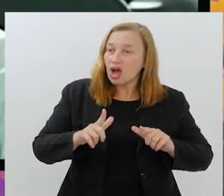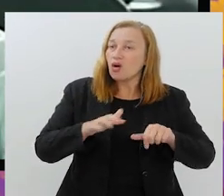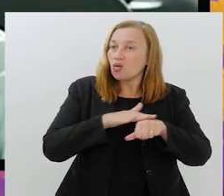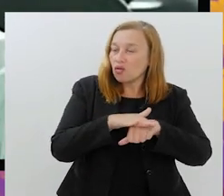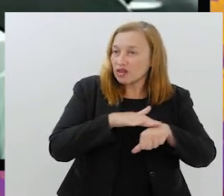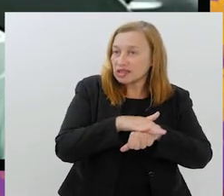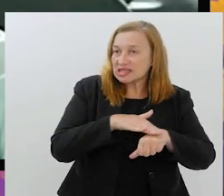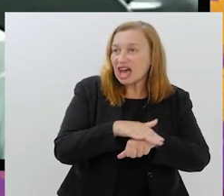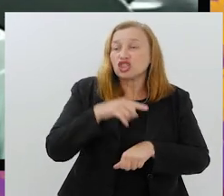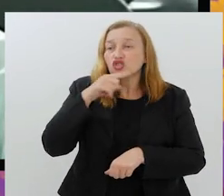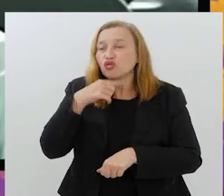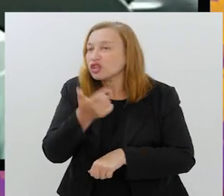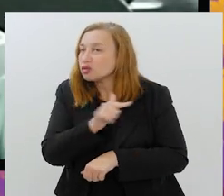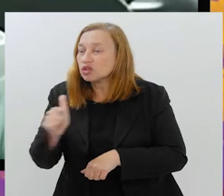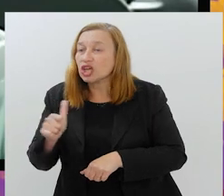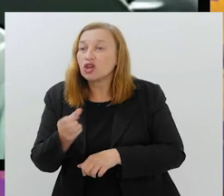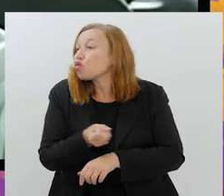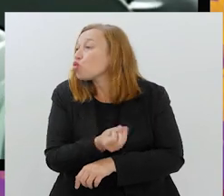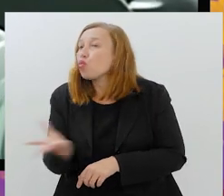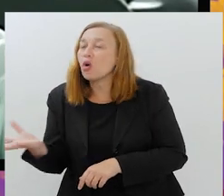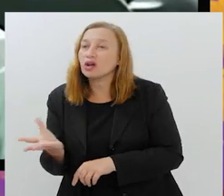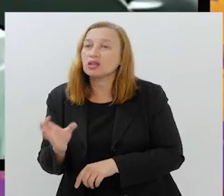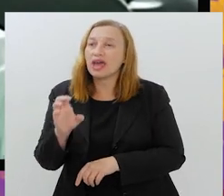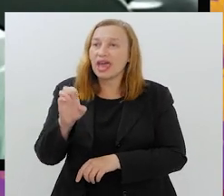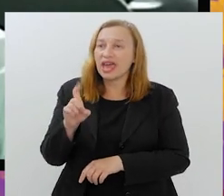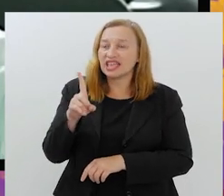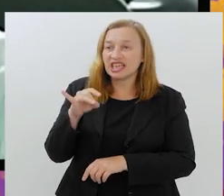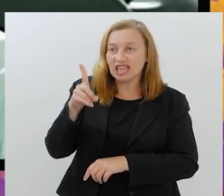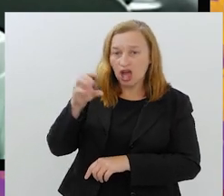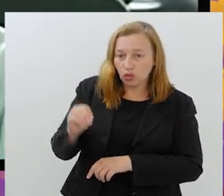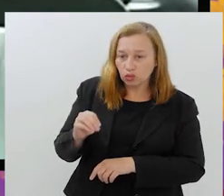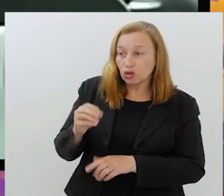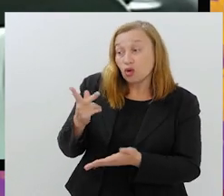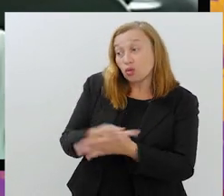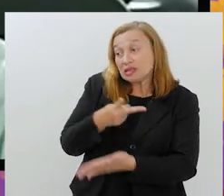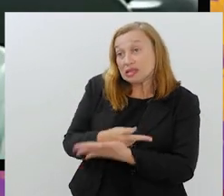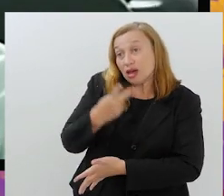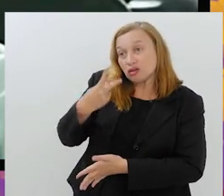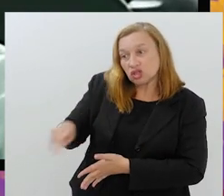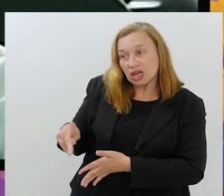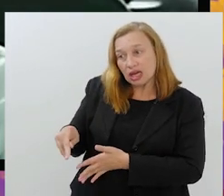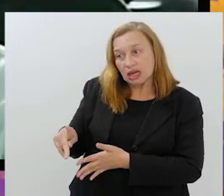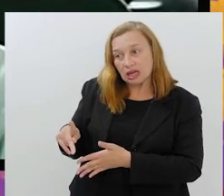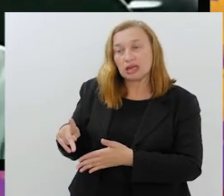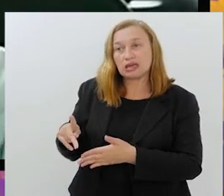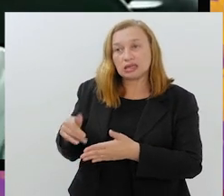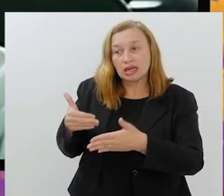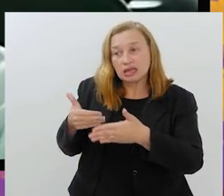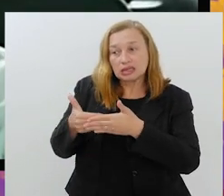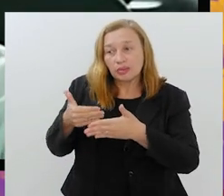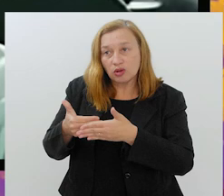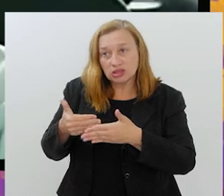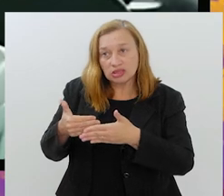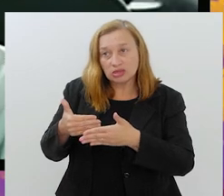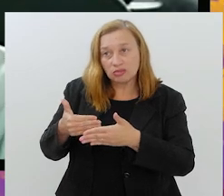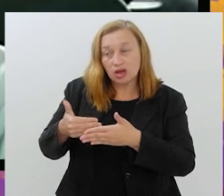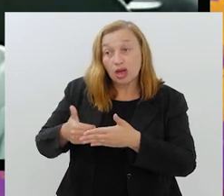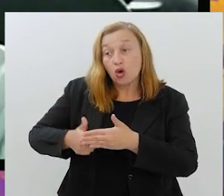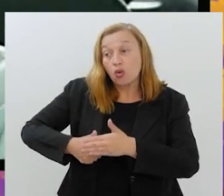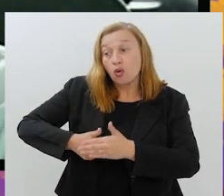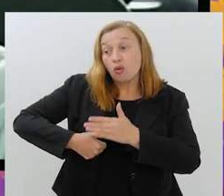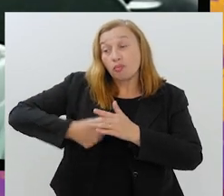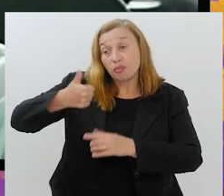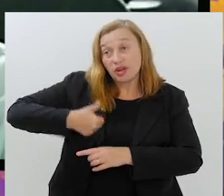eu não tenho a dúvida de o quanto que o Edinaldo, com as suas pataquadas, se aproxima de ser o primeiro